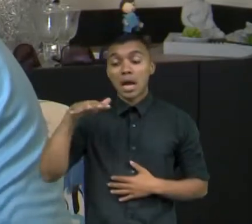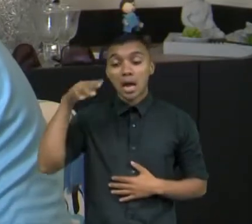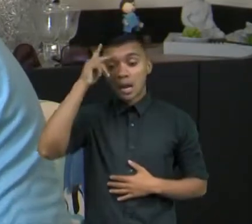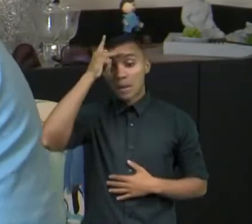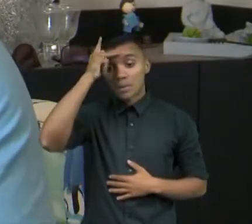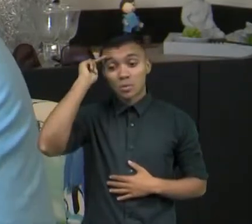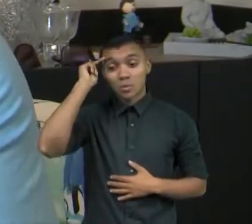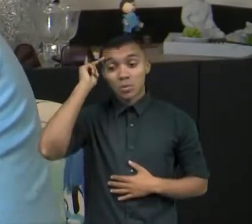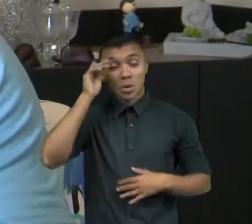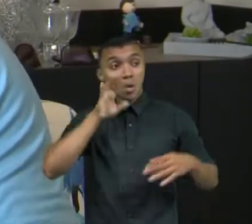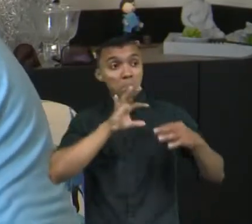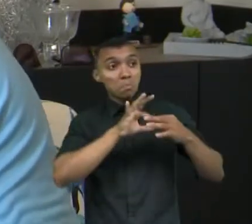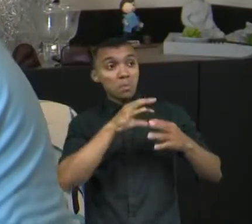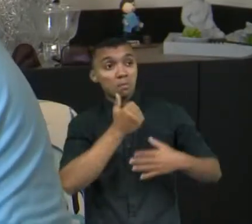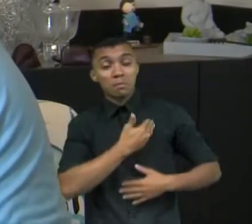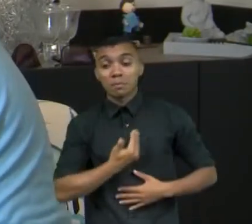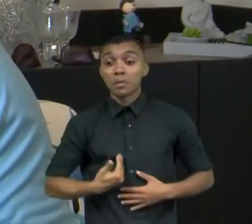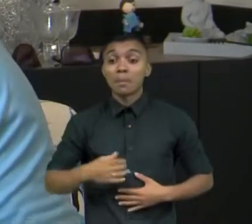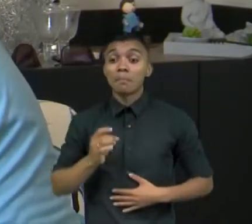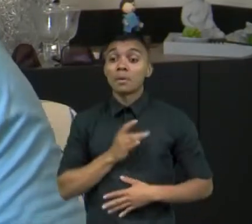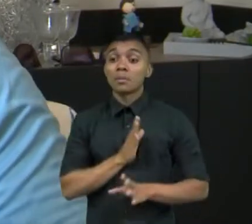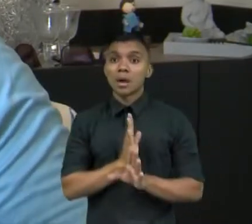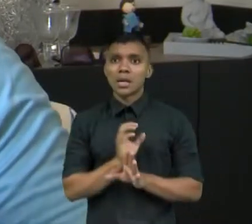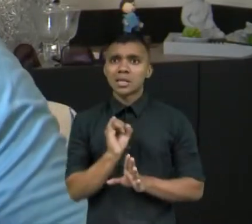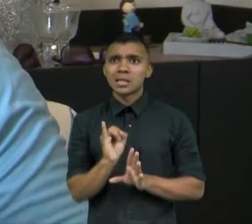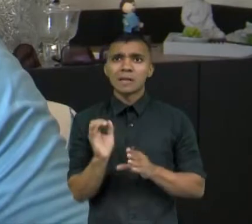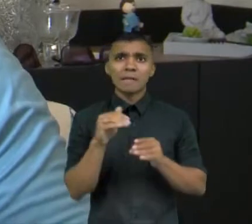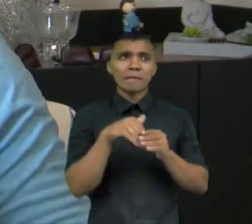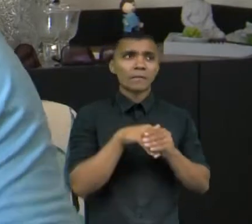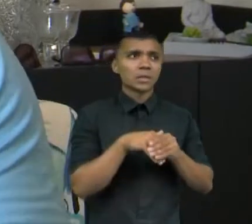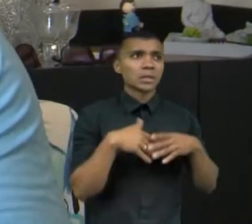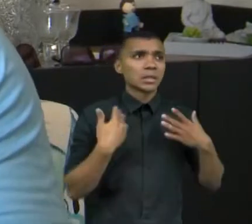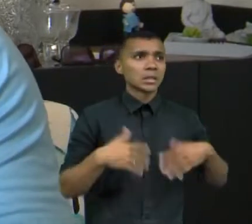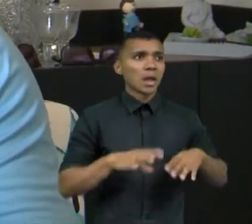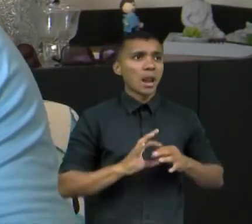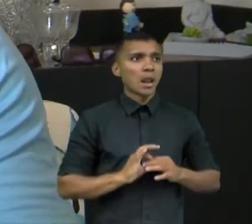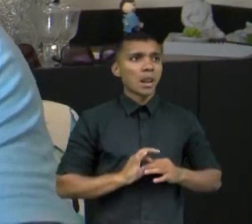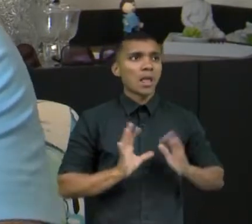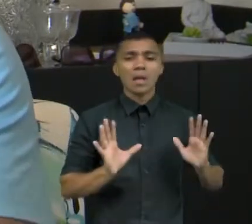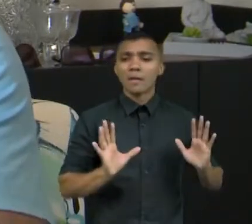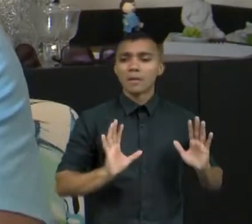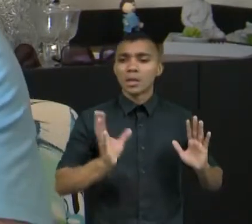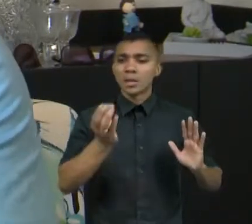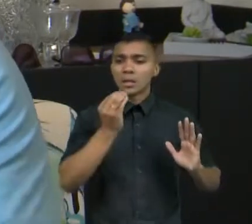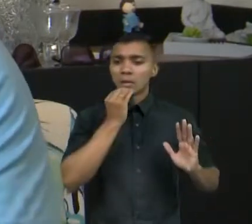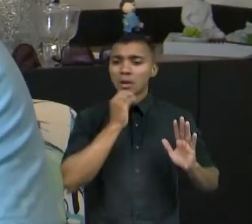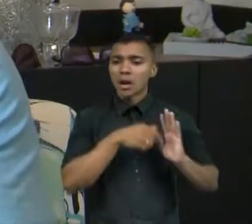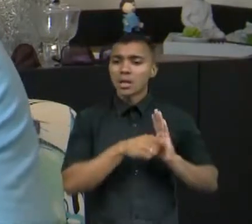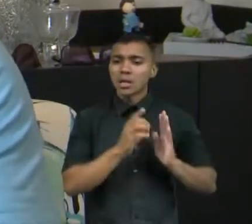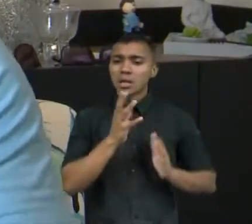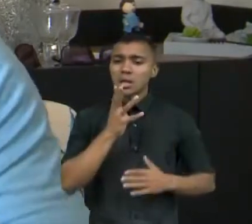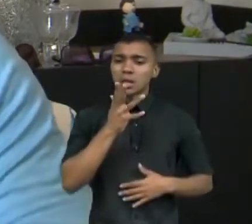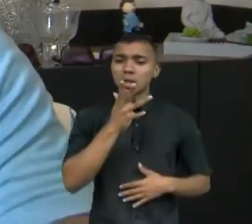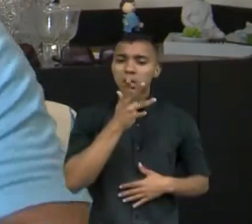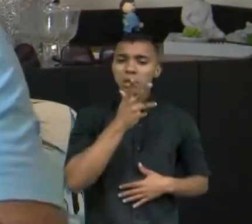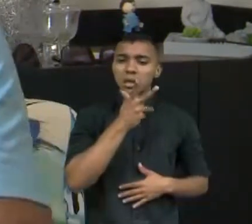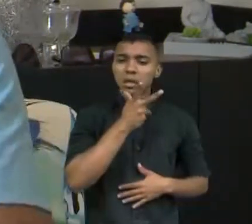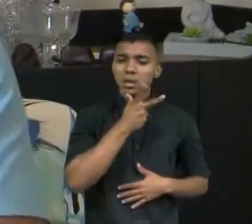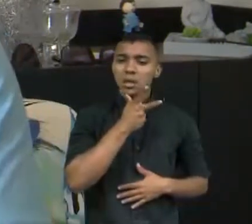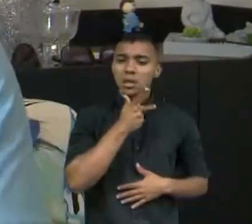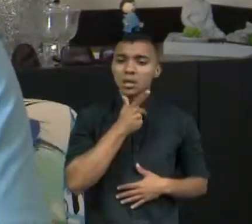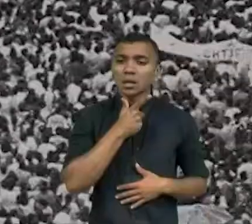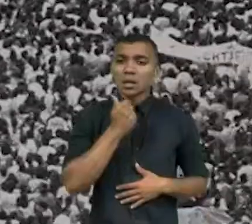temiam que, com a volta das eleições, se desse a... Em vez de ter uma transição lenta e gradual, se tivesse uma transição